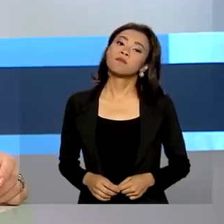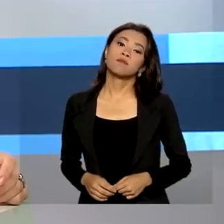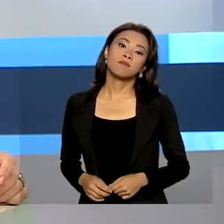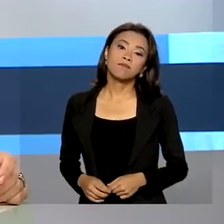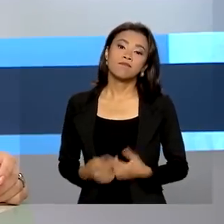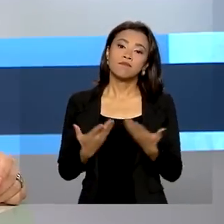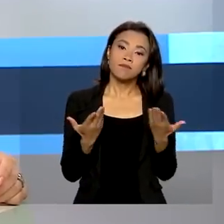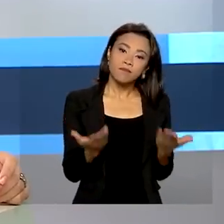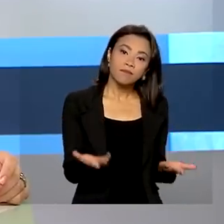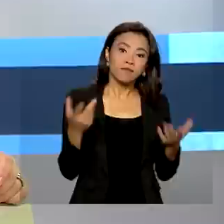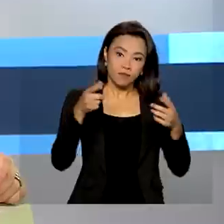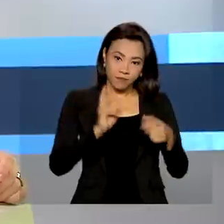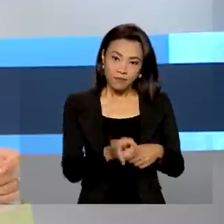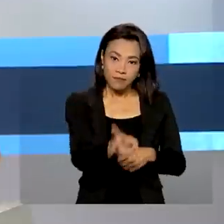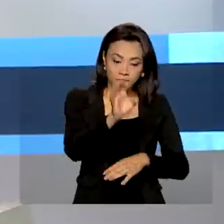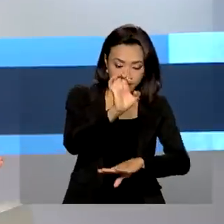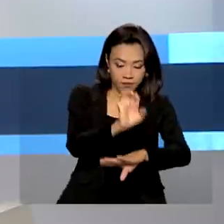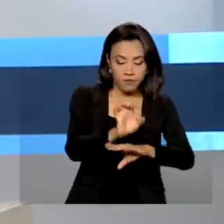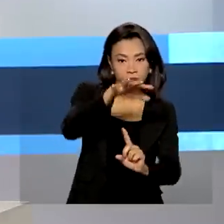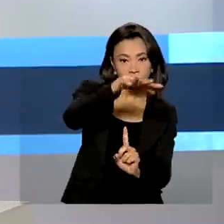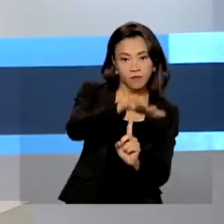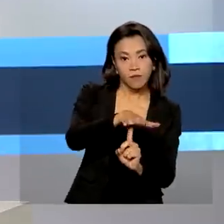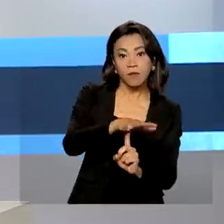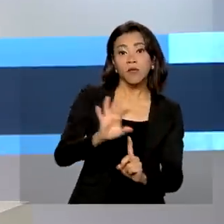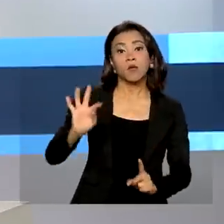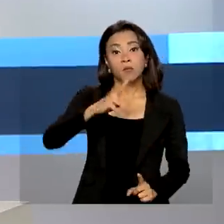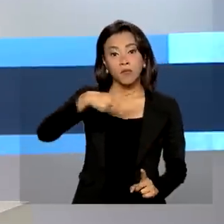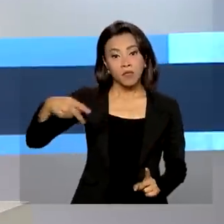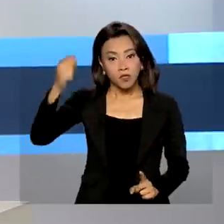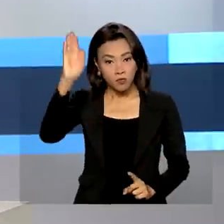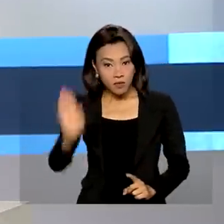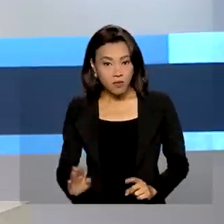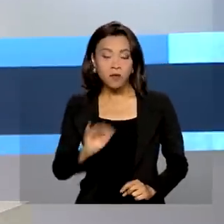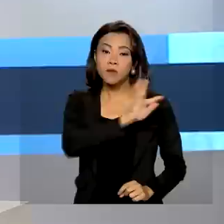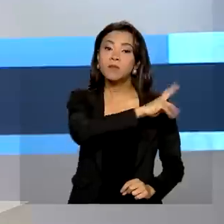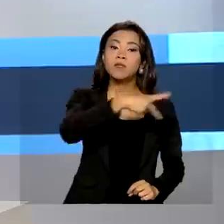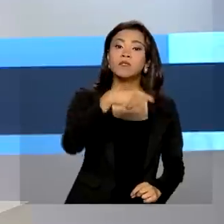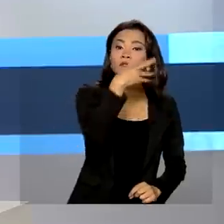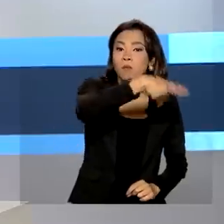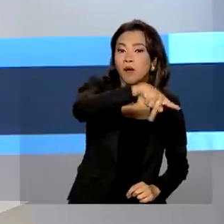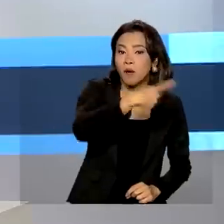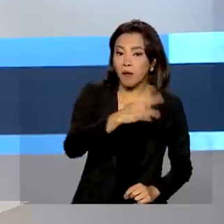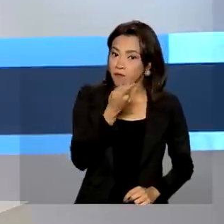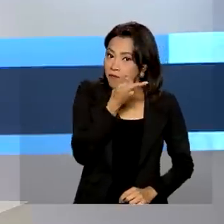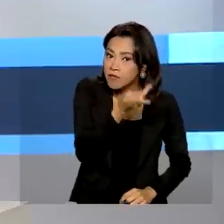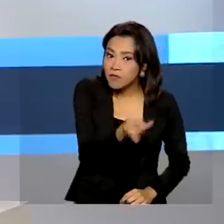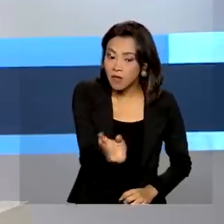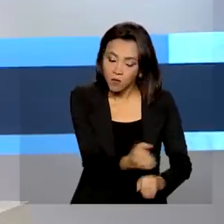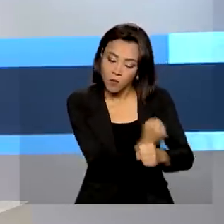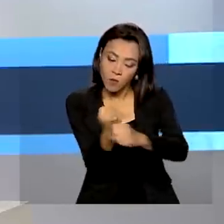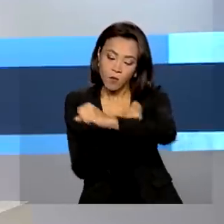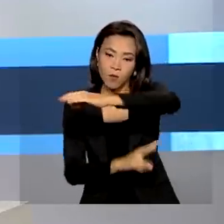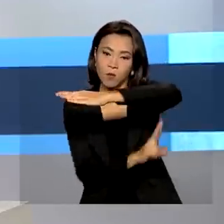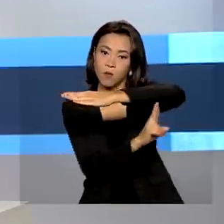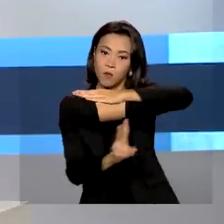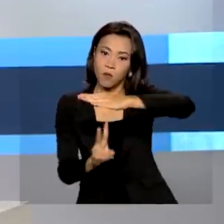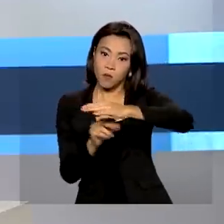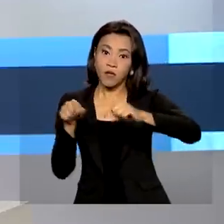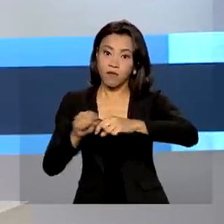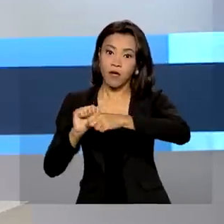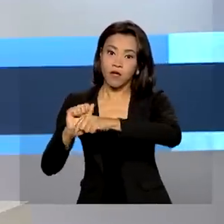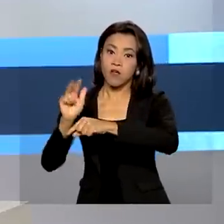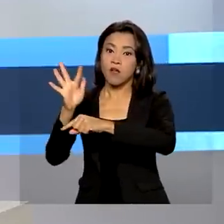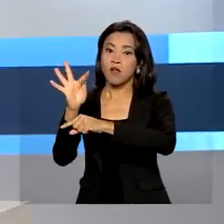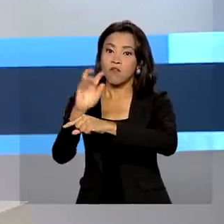E ainda no Paraná, os presidentes do Brasil e do Paraguai visitaram as obras da Ponte da Integração, que vai ligar Foz do Iguaçu a